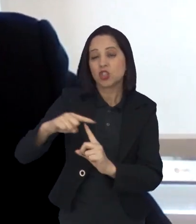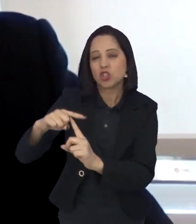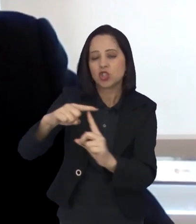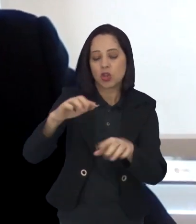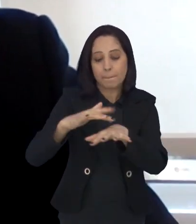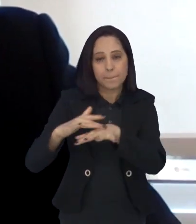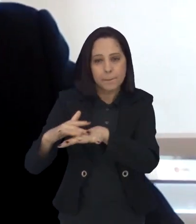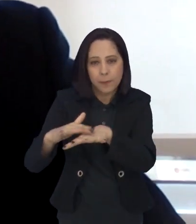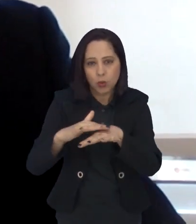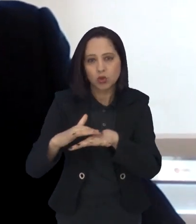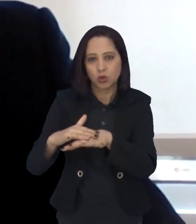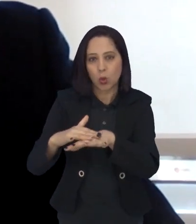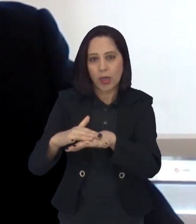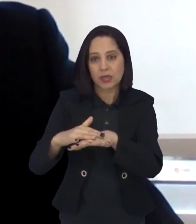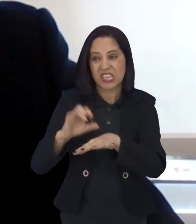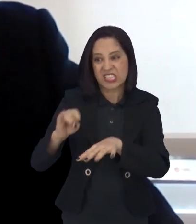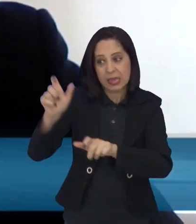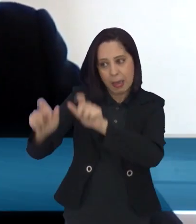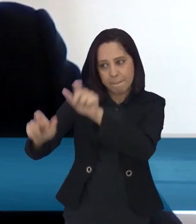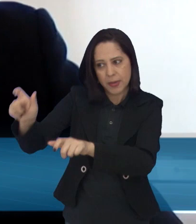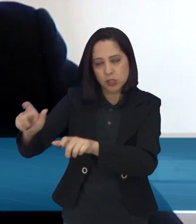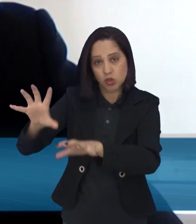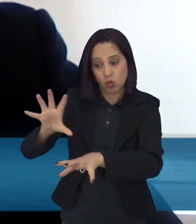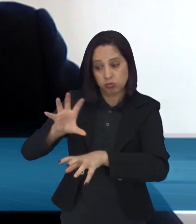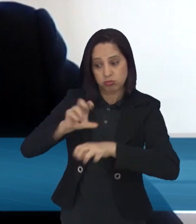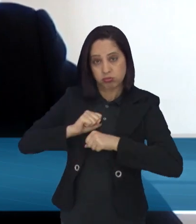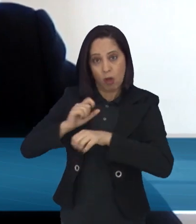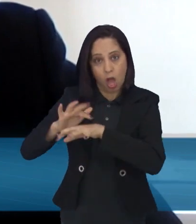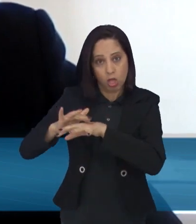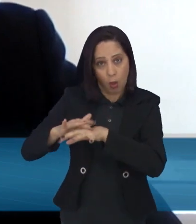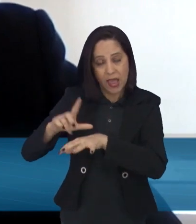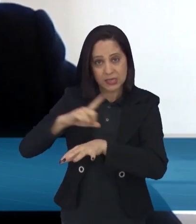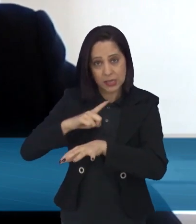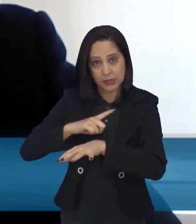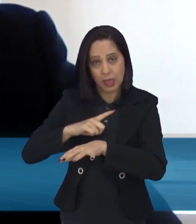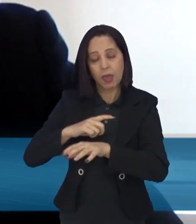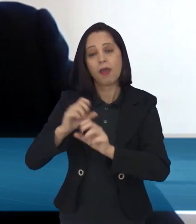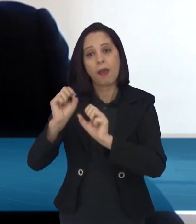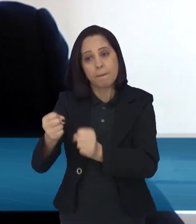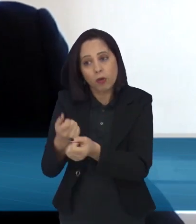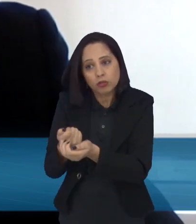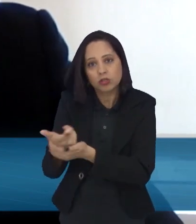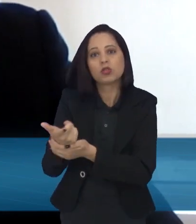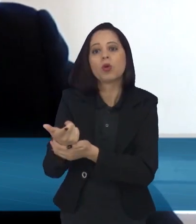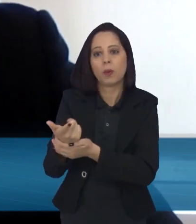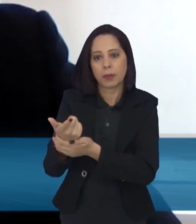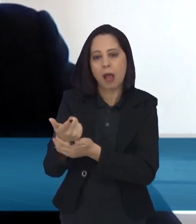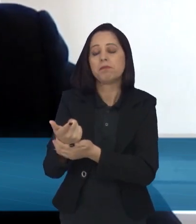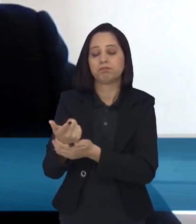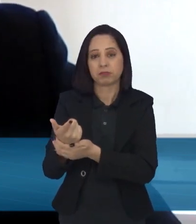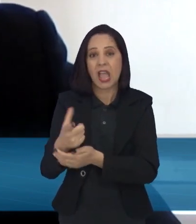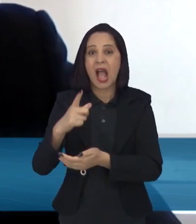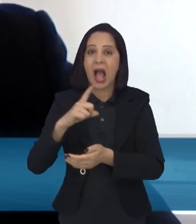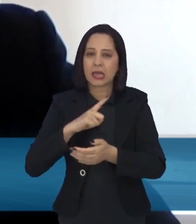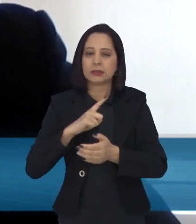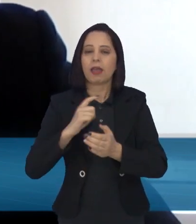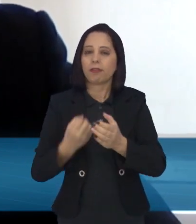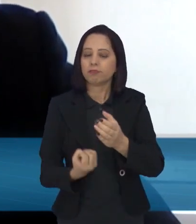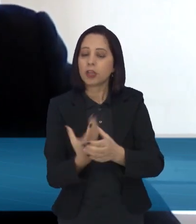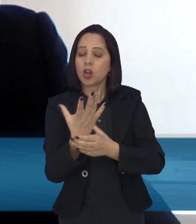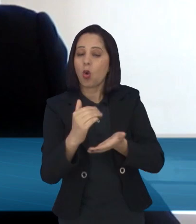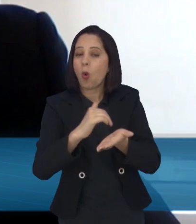determinou que fosse criada uma secretaria estadual para se discutir quais